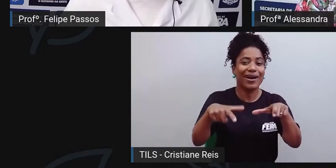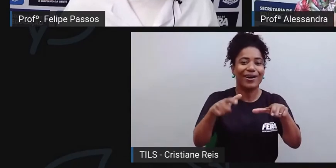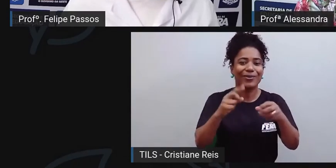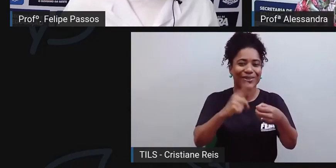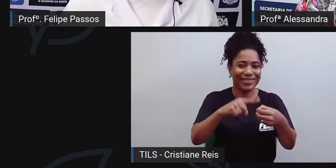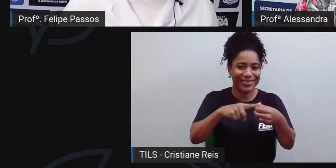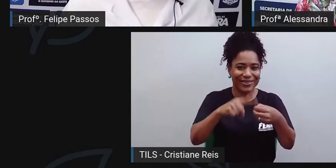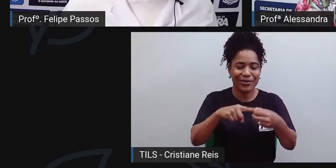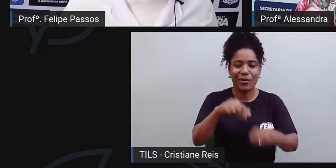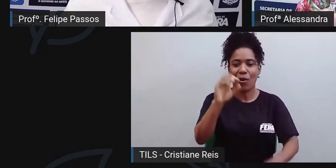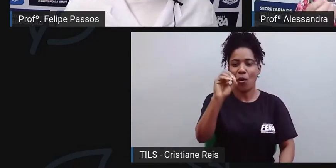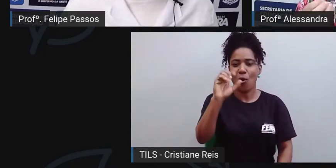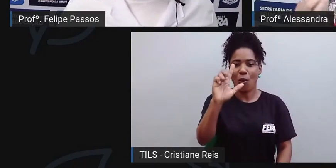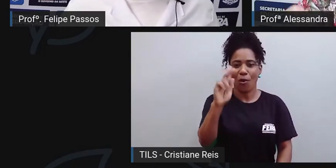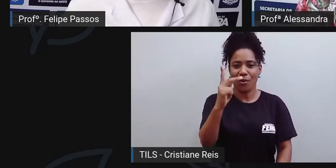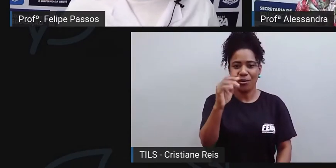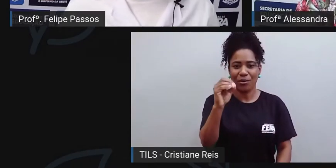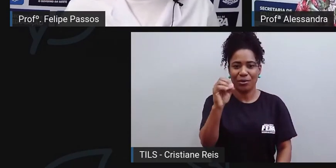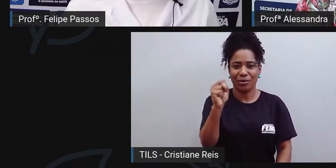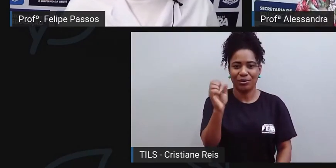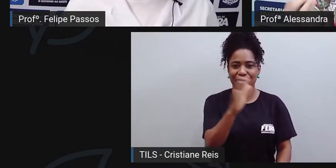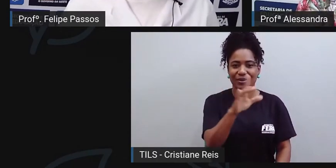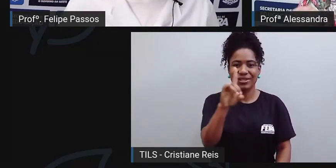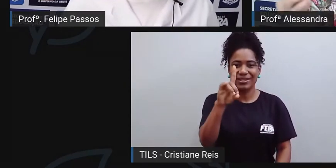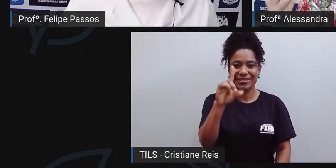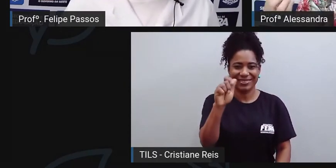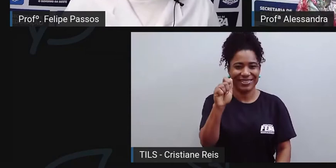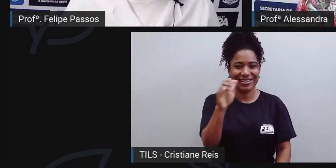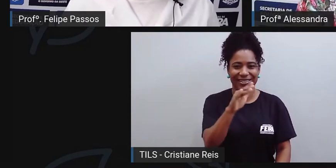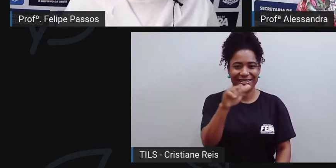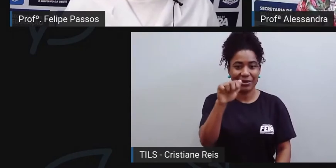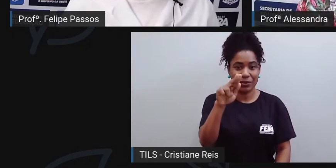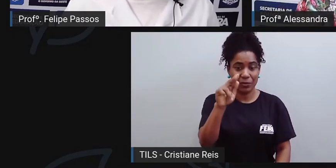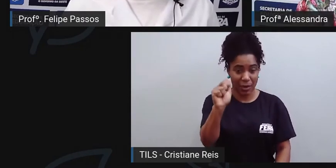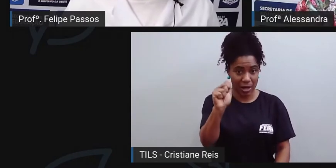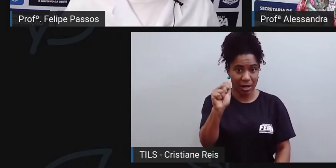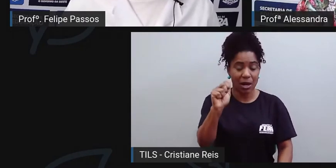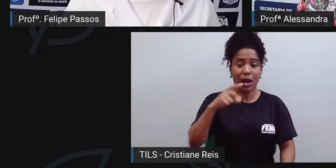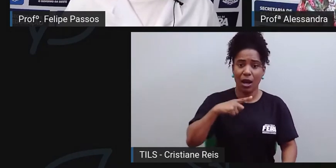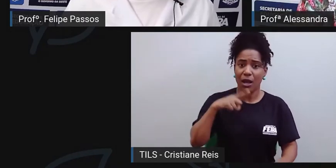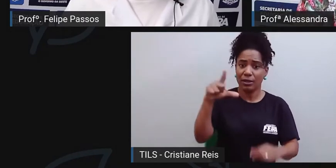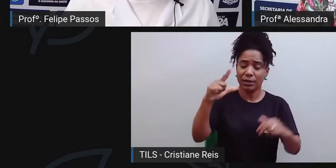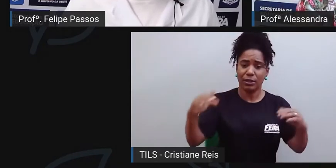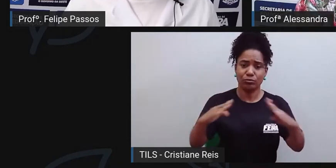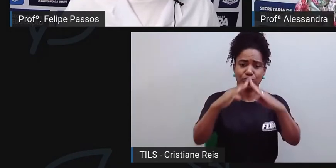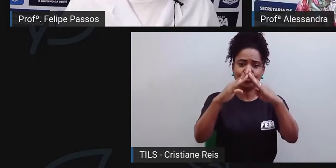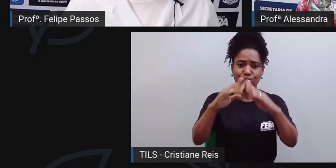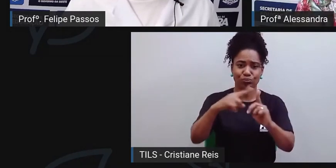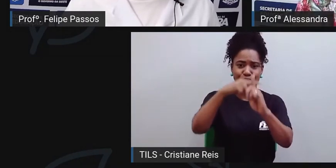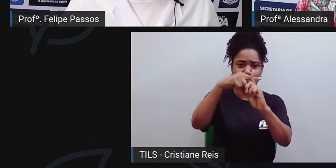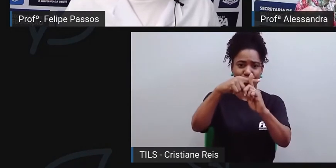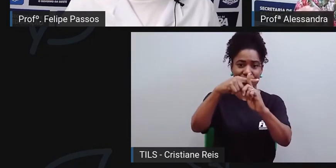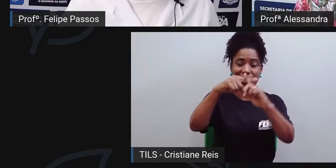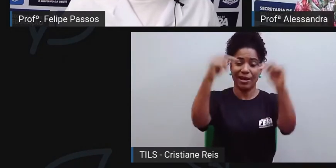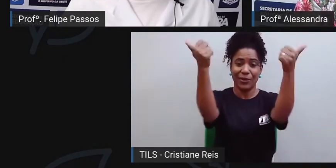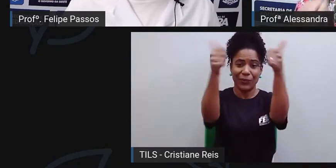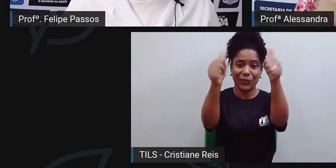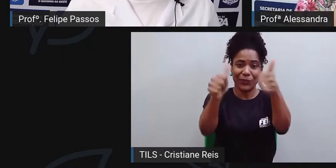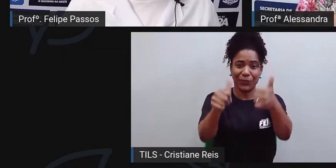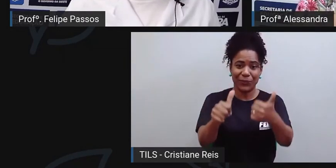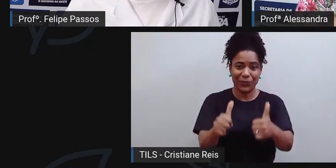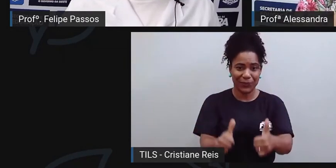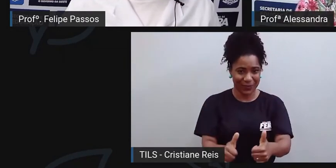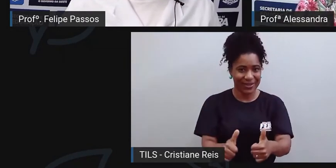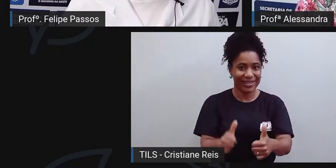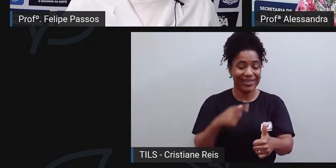Então, ali, eles têm uma capela em devoção à Santana, à Nossa Senhora Santana, e aí eles começam a vir